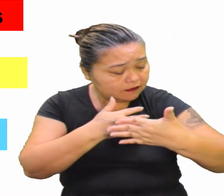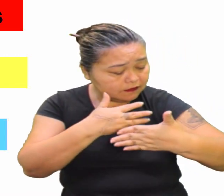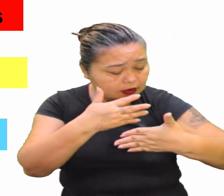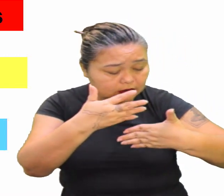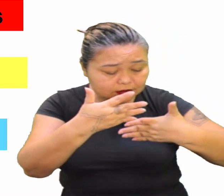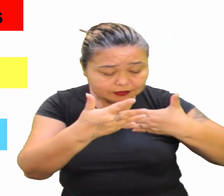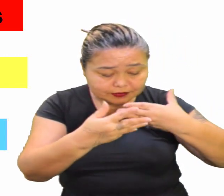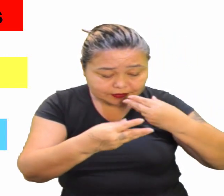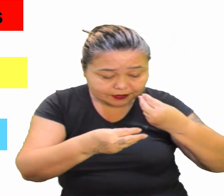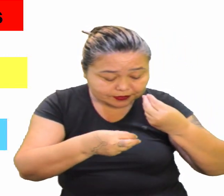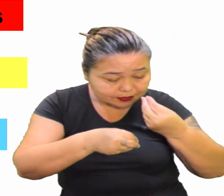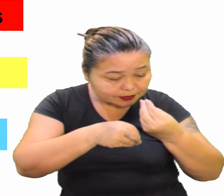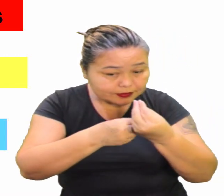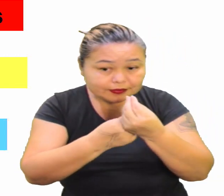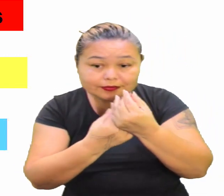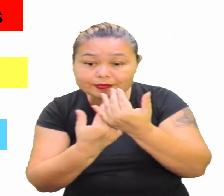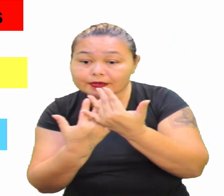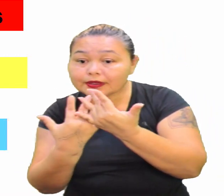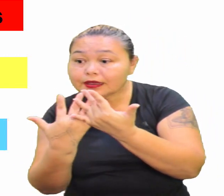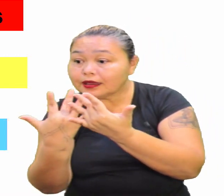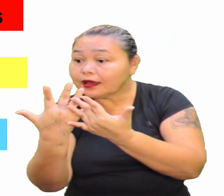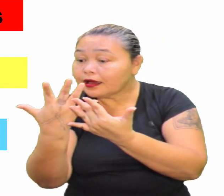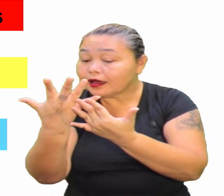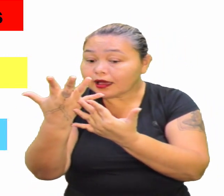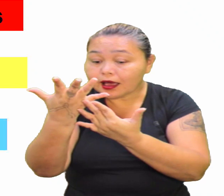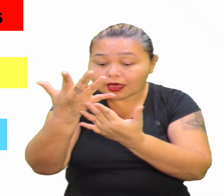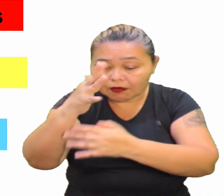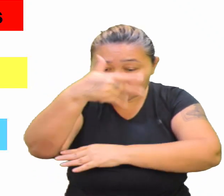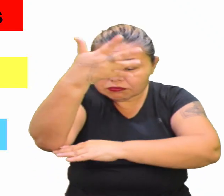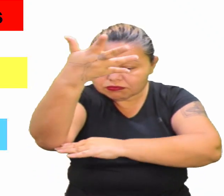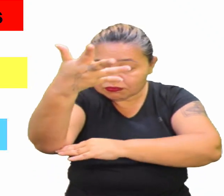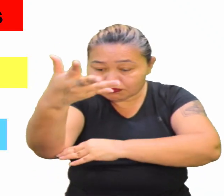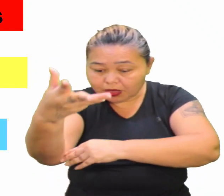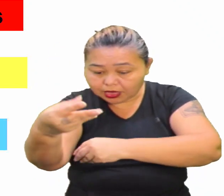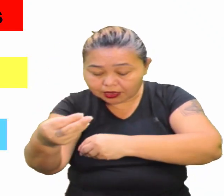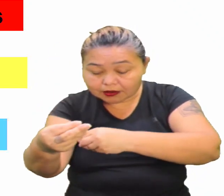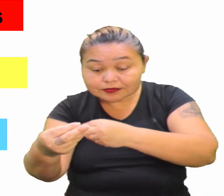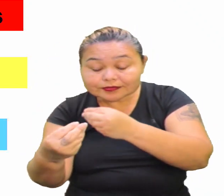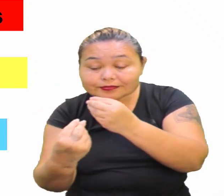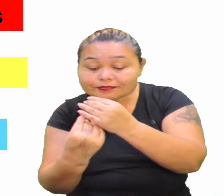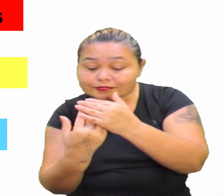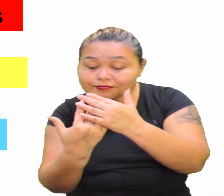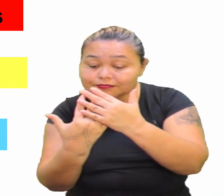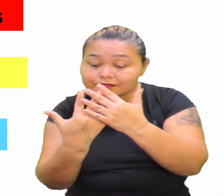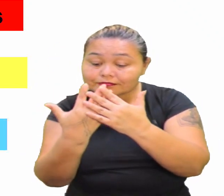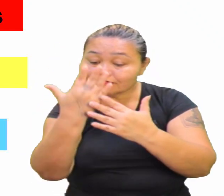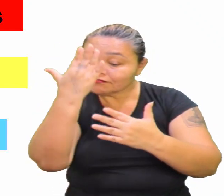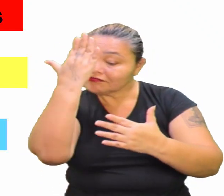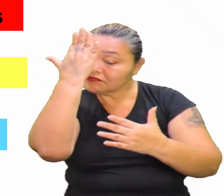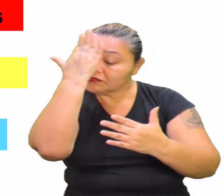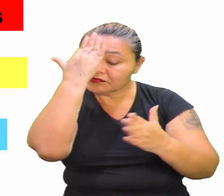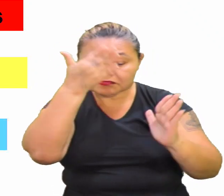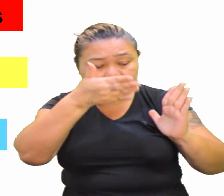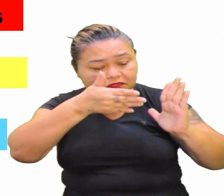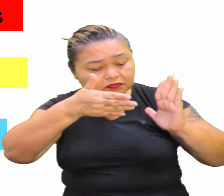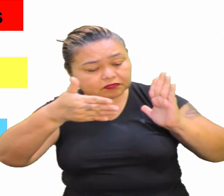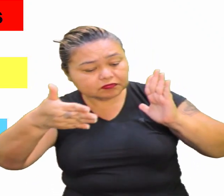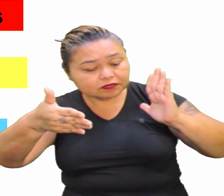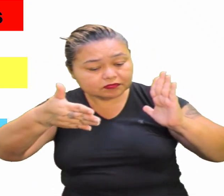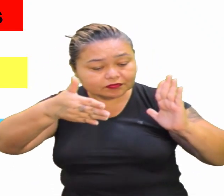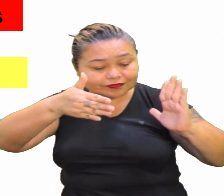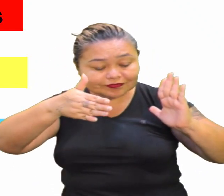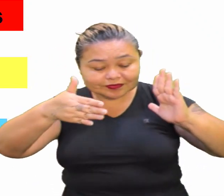se renovando E ela tem, sabiamente, um período de se